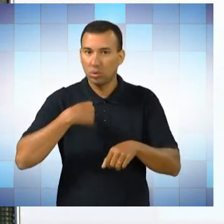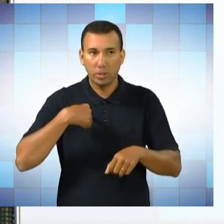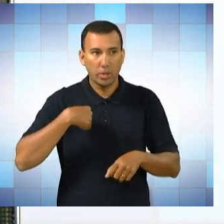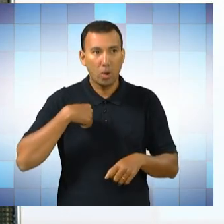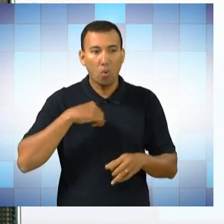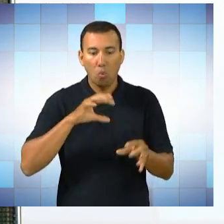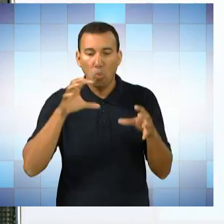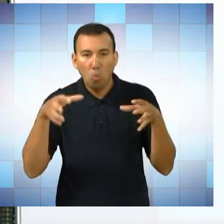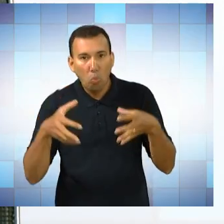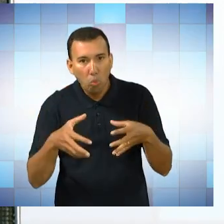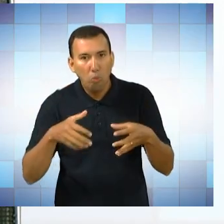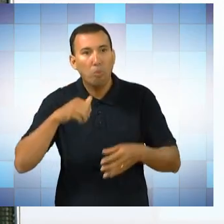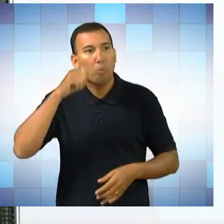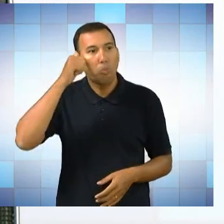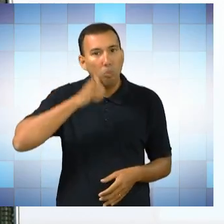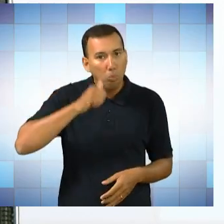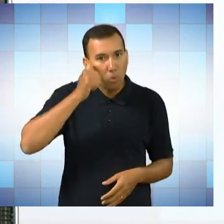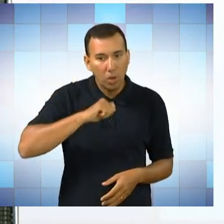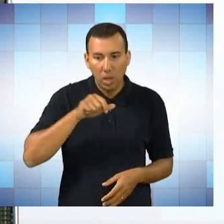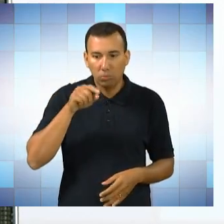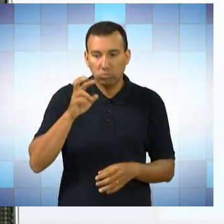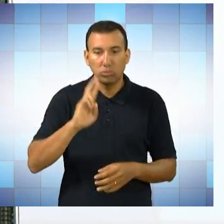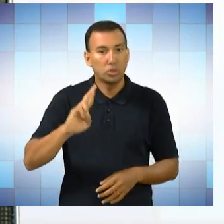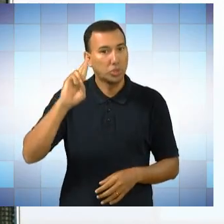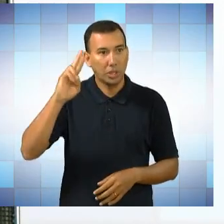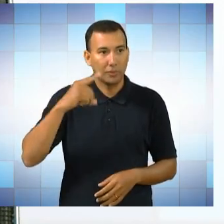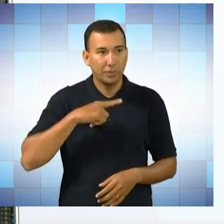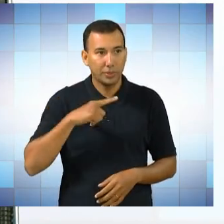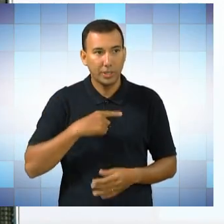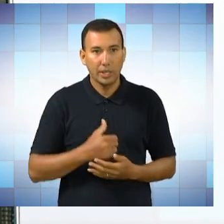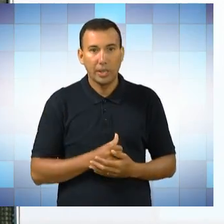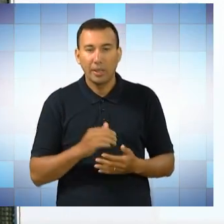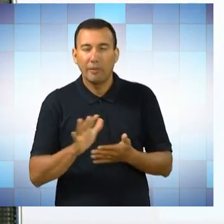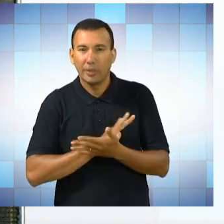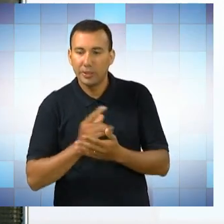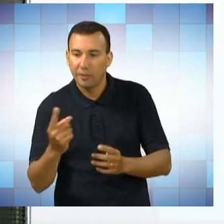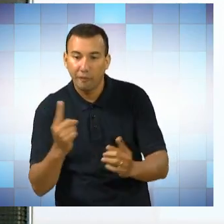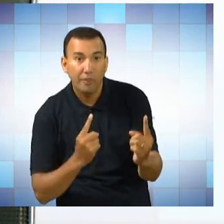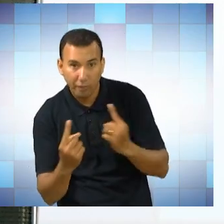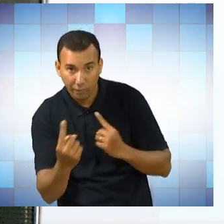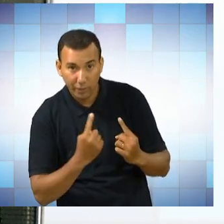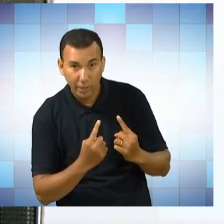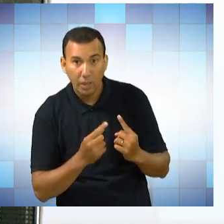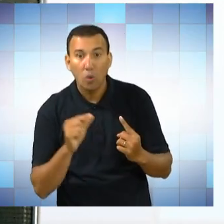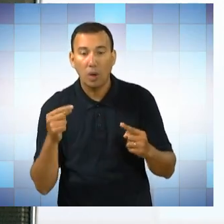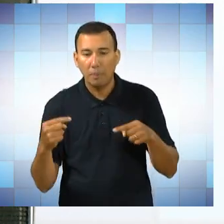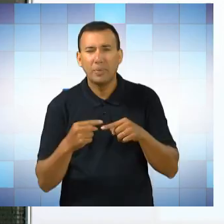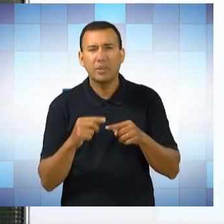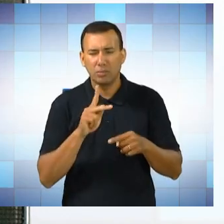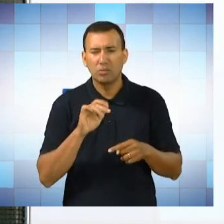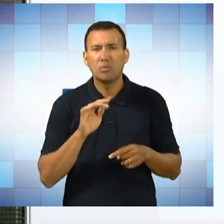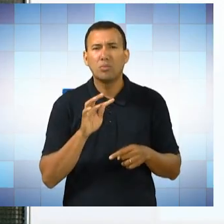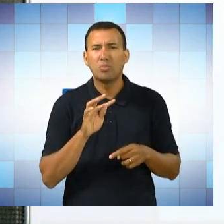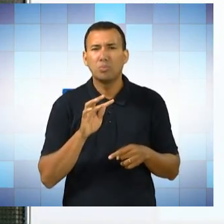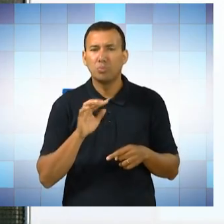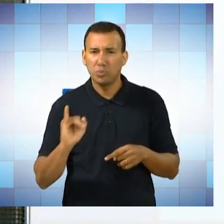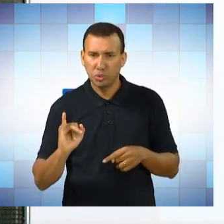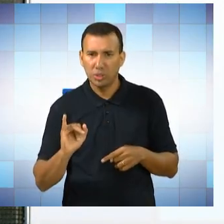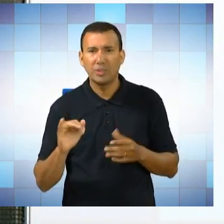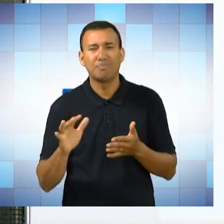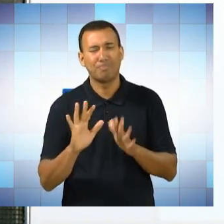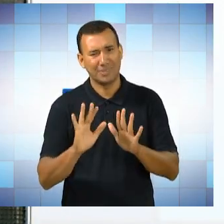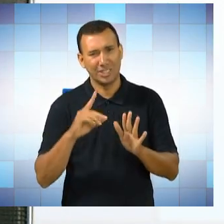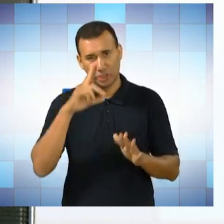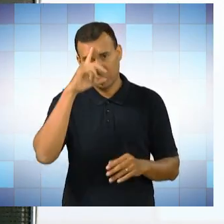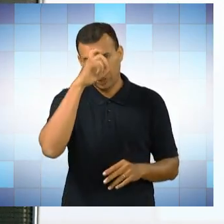grupo pequeno de mulheres, no caso, que são as mulheres ligadas a essa companhia de teatro, que o Puti. Mas sempre com muita dificuldade,